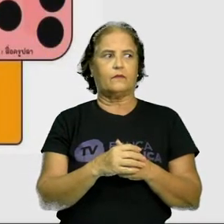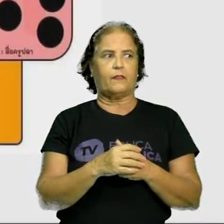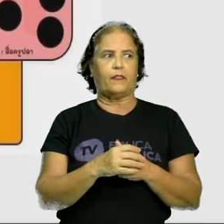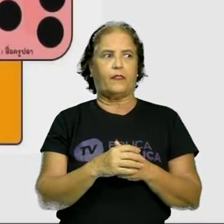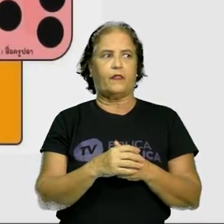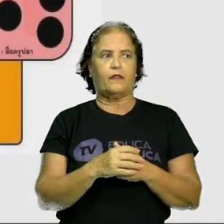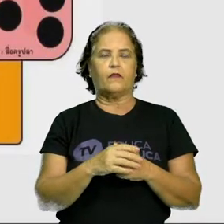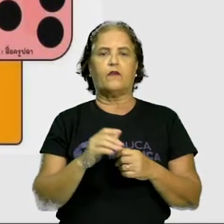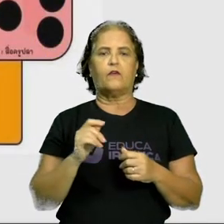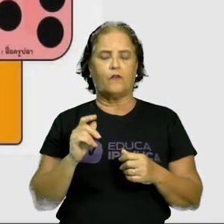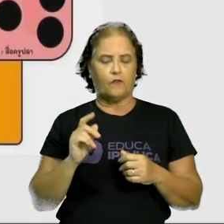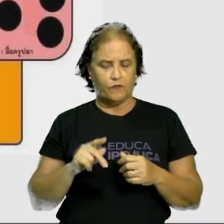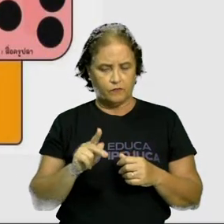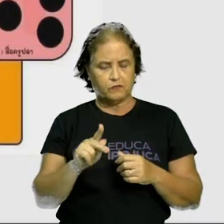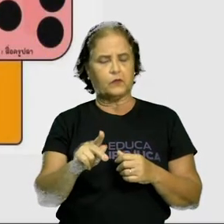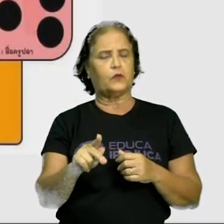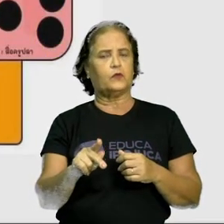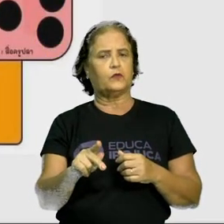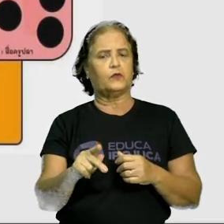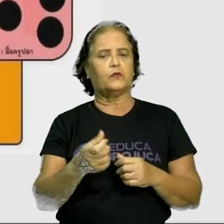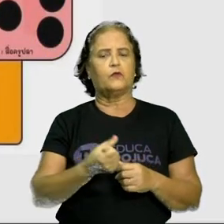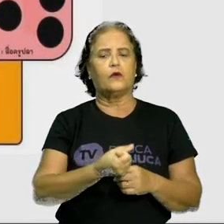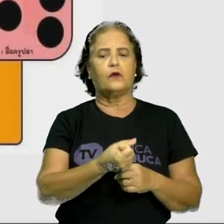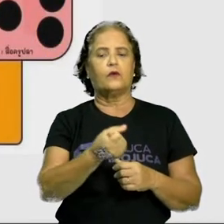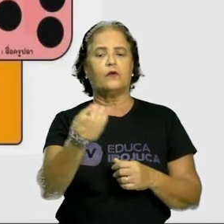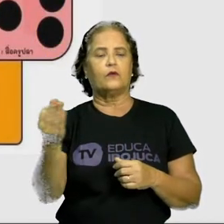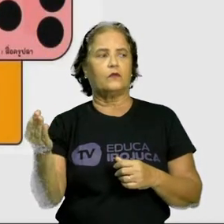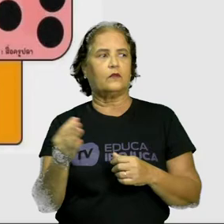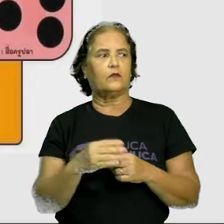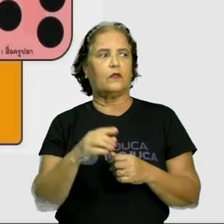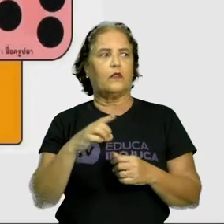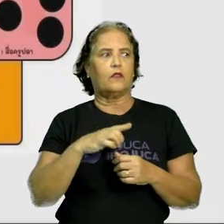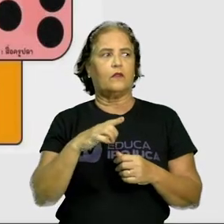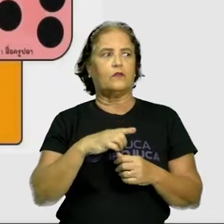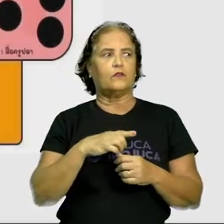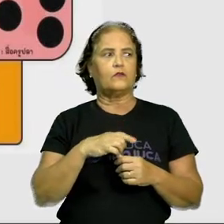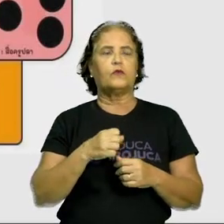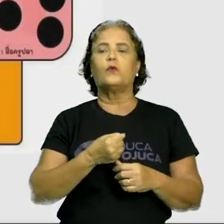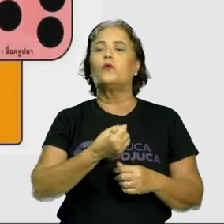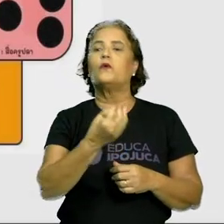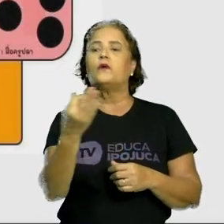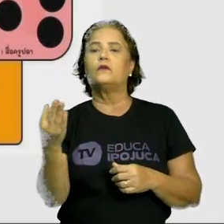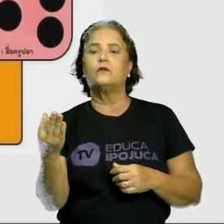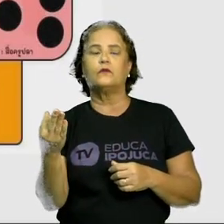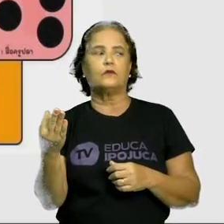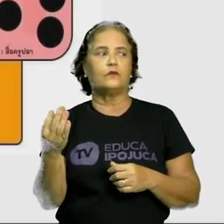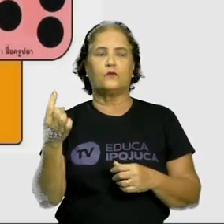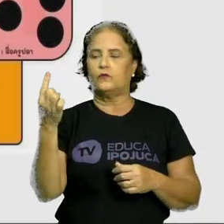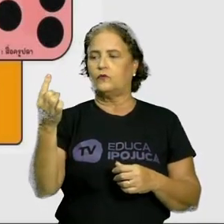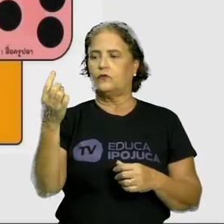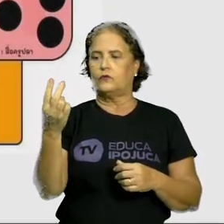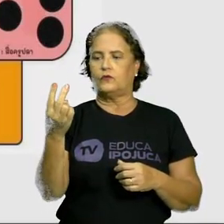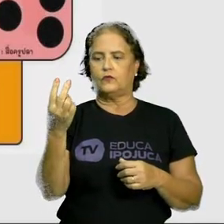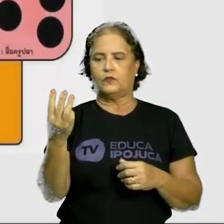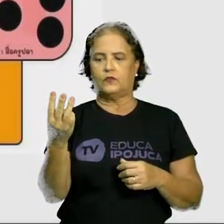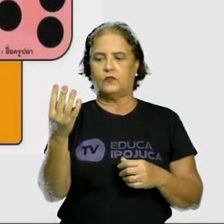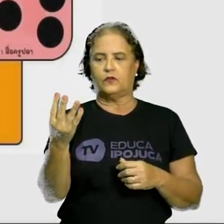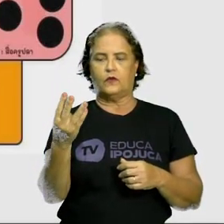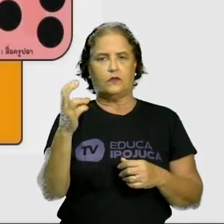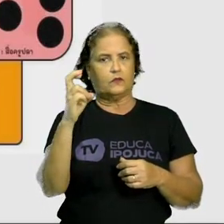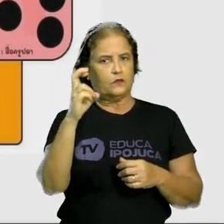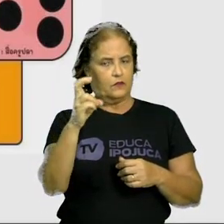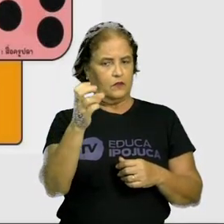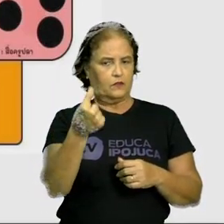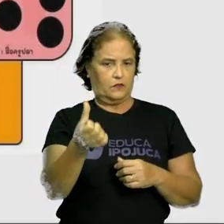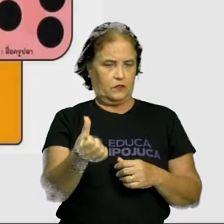Vamos continuar contando. Vamos lá? Aqui nós temos quantas quantidades? Uma, duas, três, quatro, cinco,